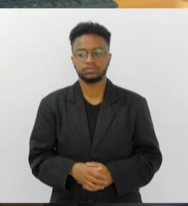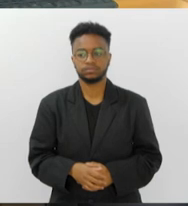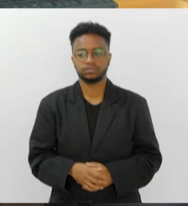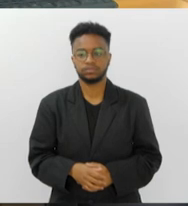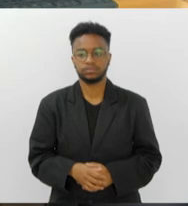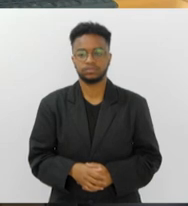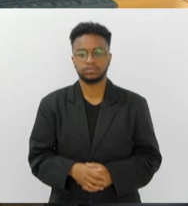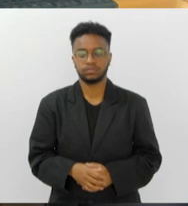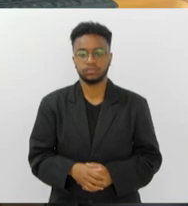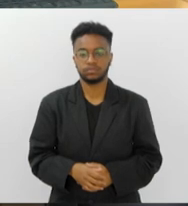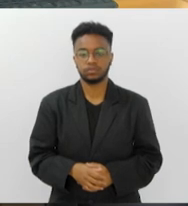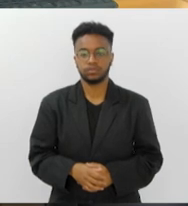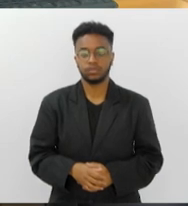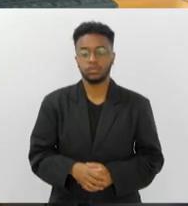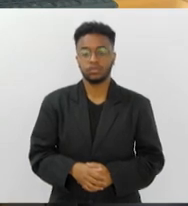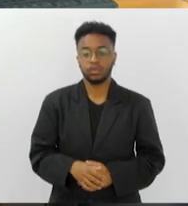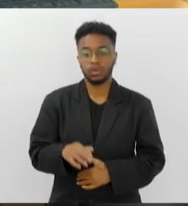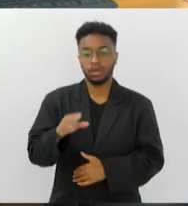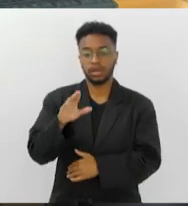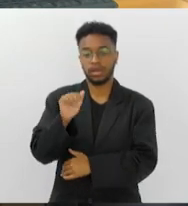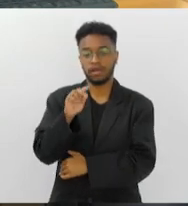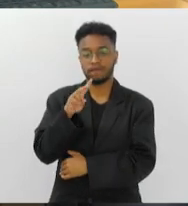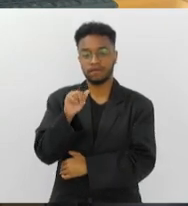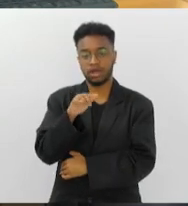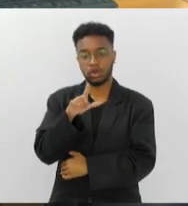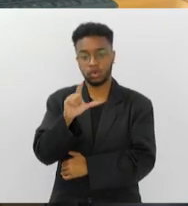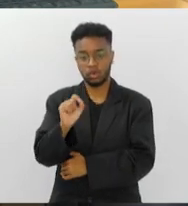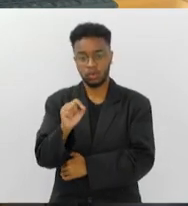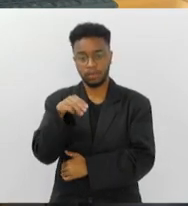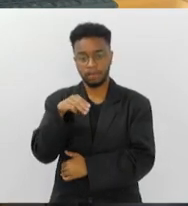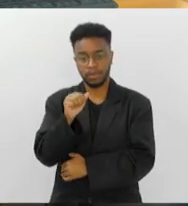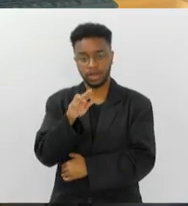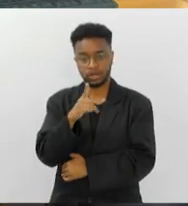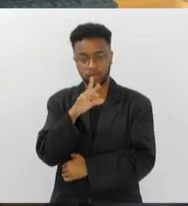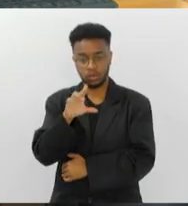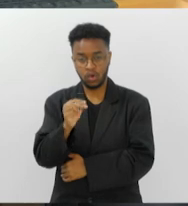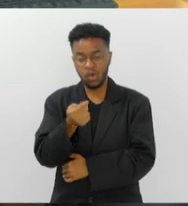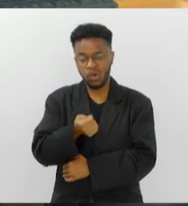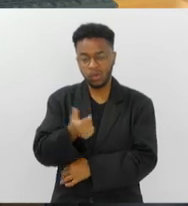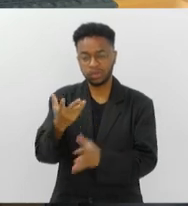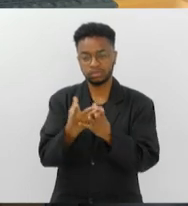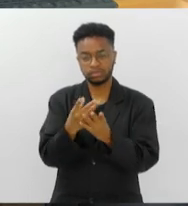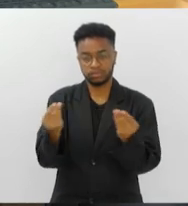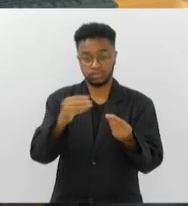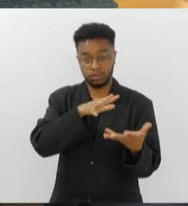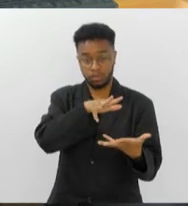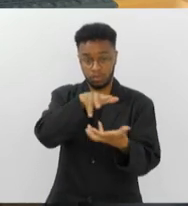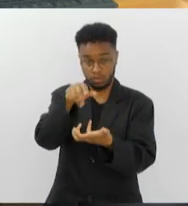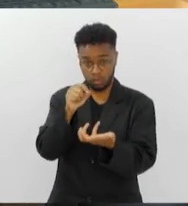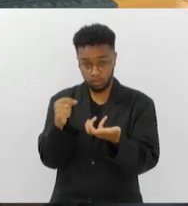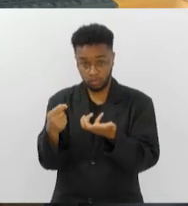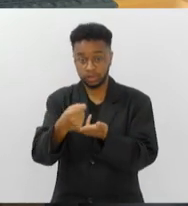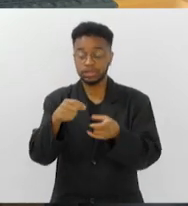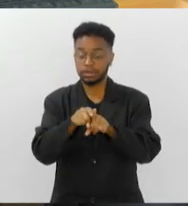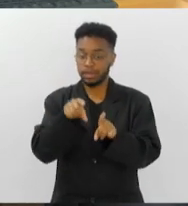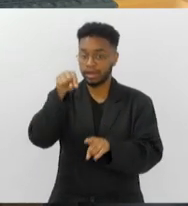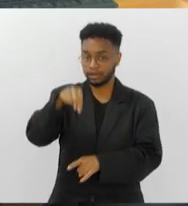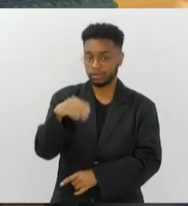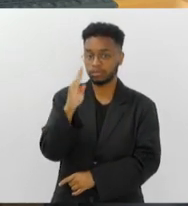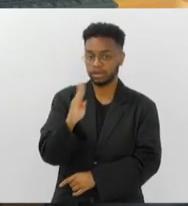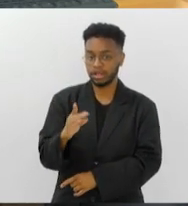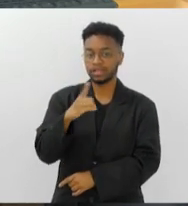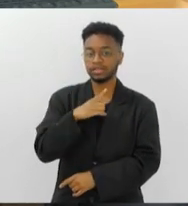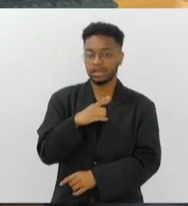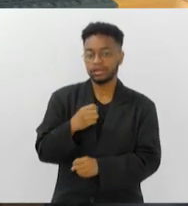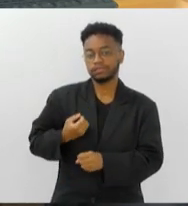E os cavalos marinhos estão ameaçados de extinção em todo o planeta, inclusive no Brasil. Esses animais exóticos existem